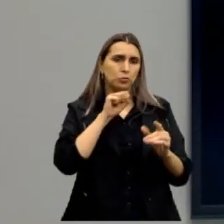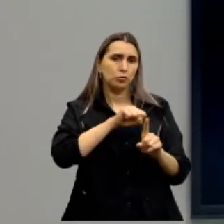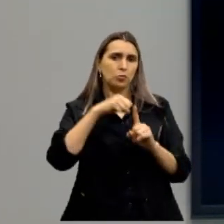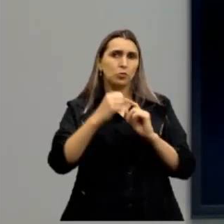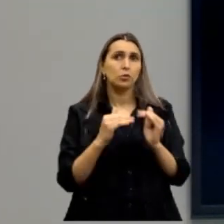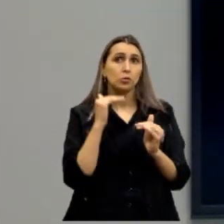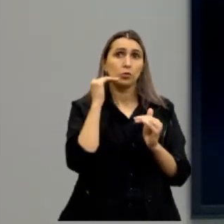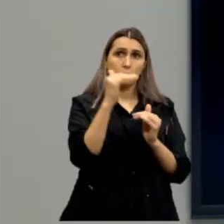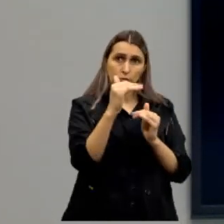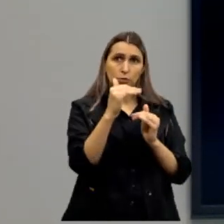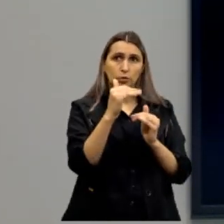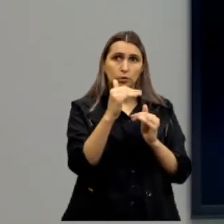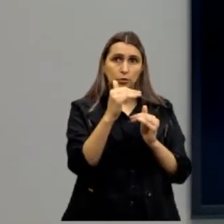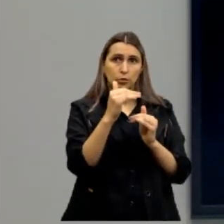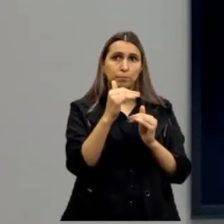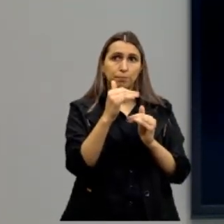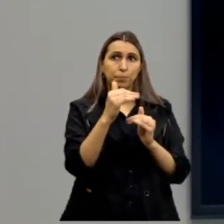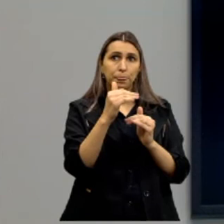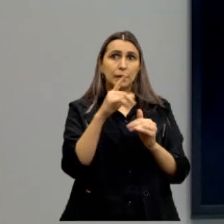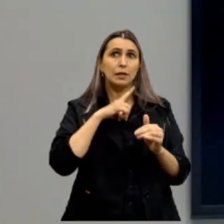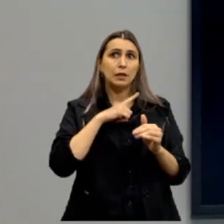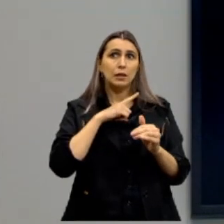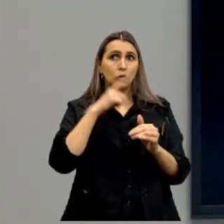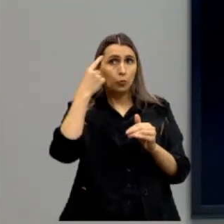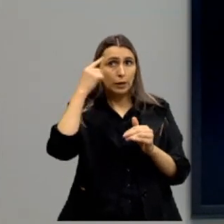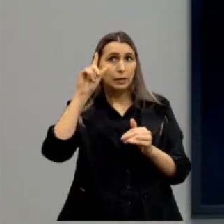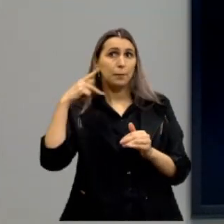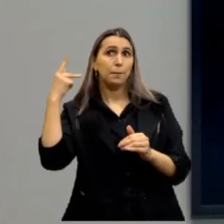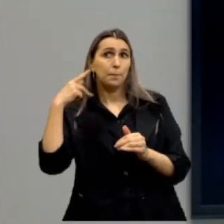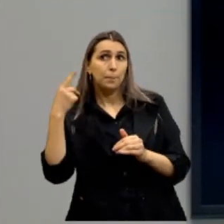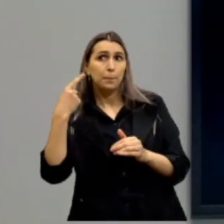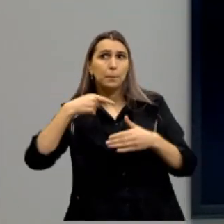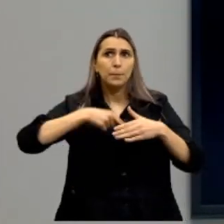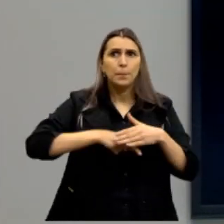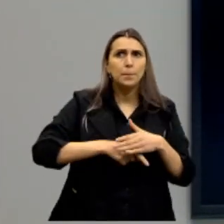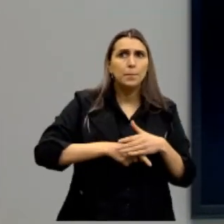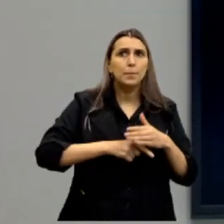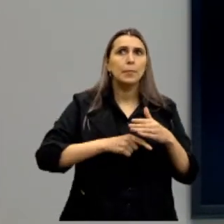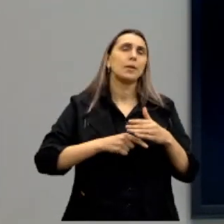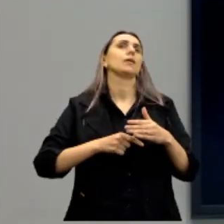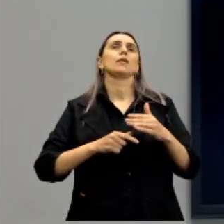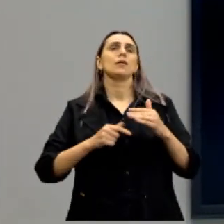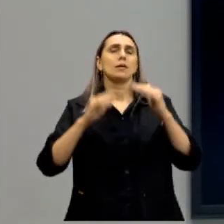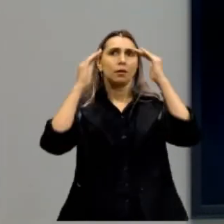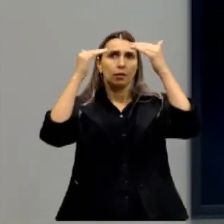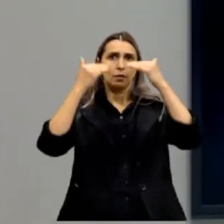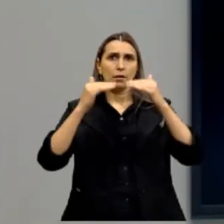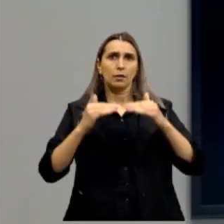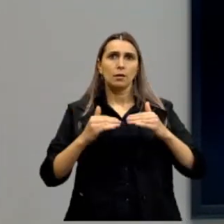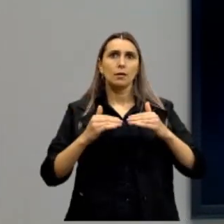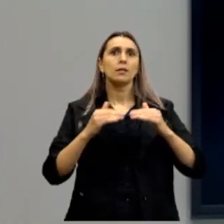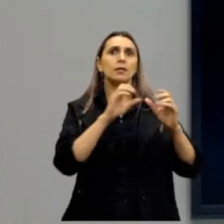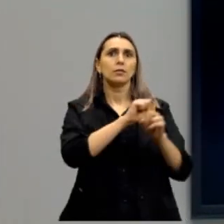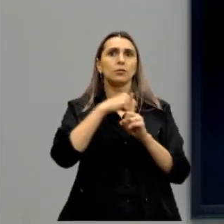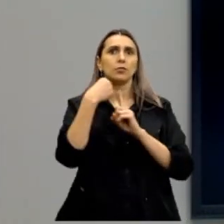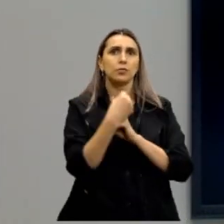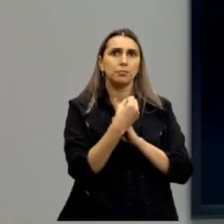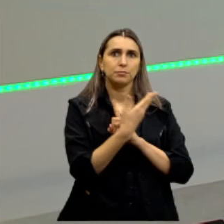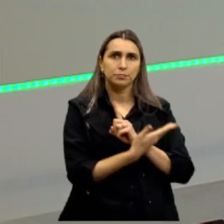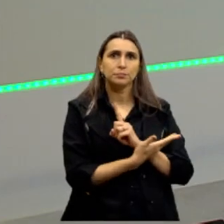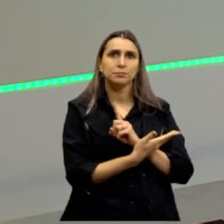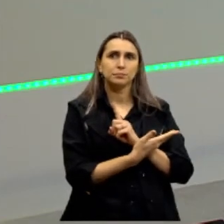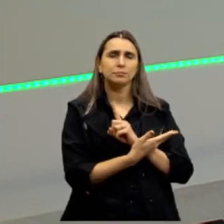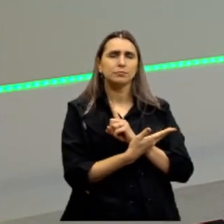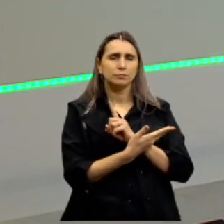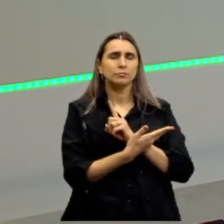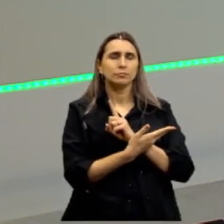superiores, sociais superiores, fruto de uma concepção política profundamente hierarquilizada da sociedade. Gente, fizemos nossa